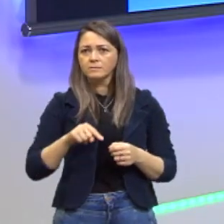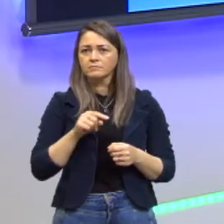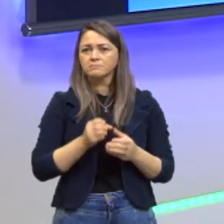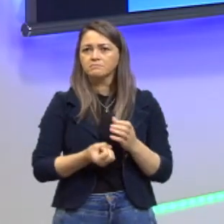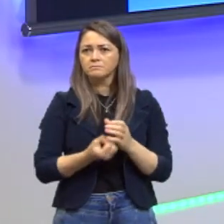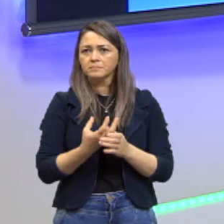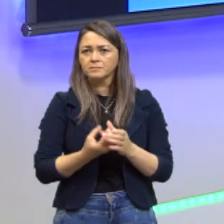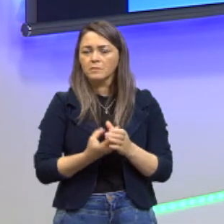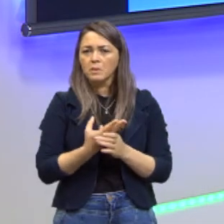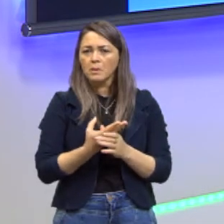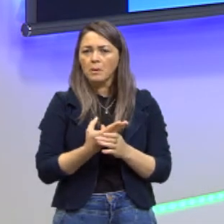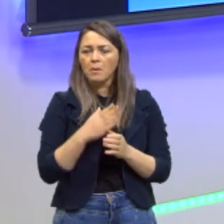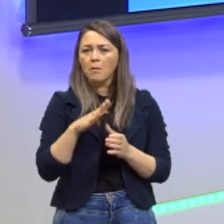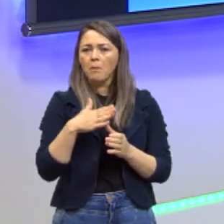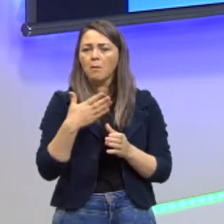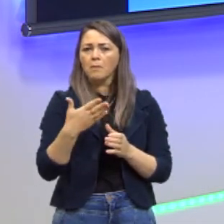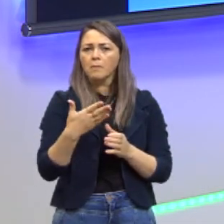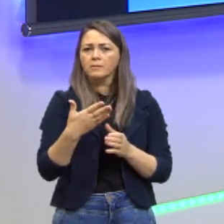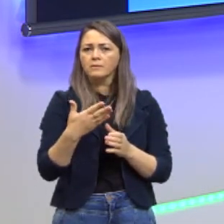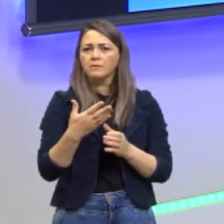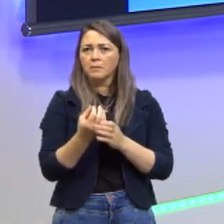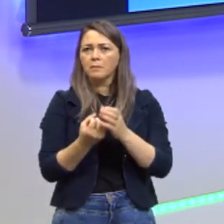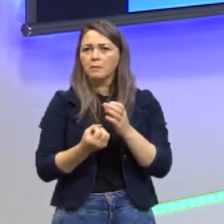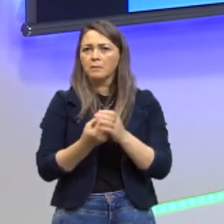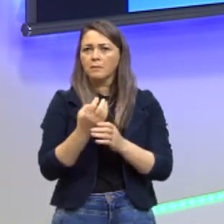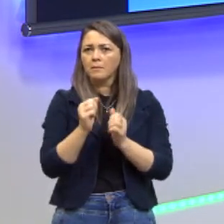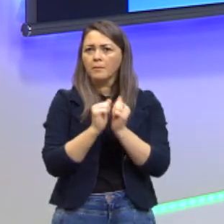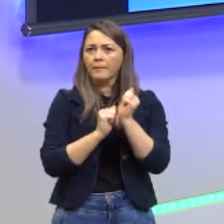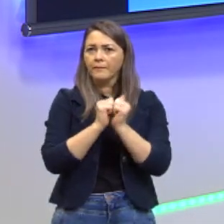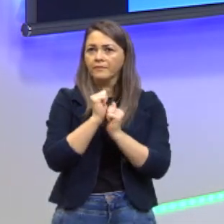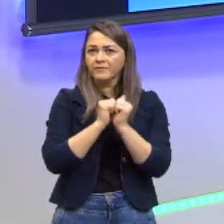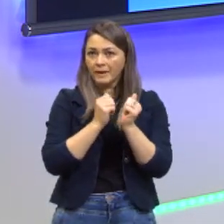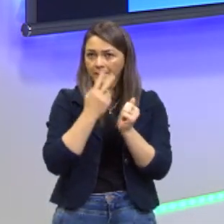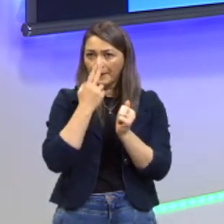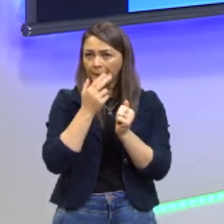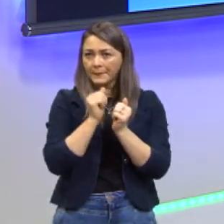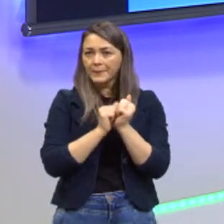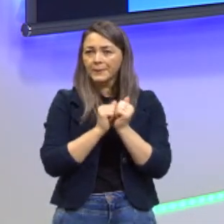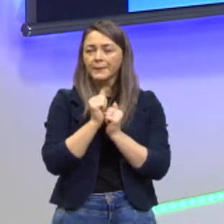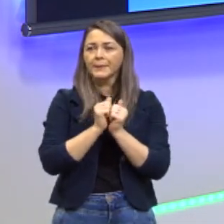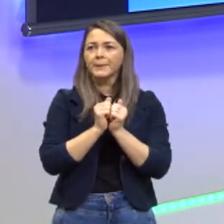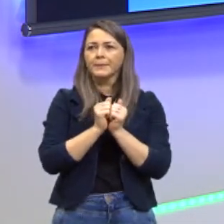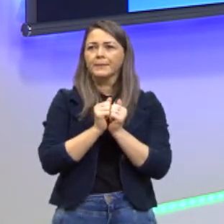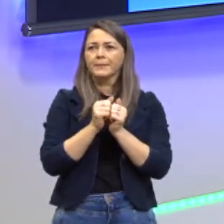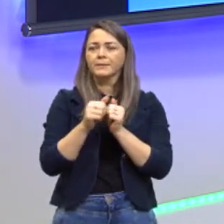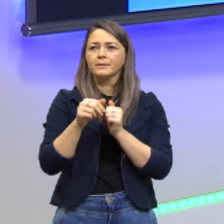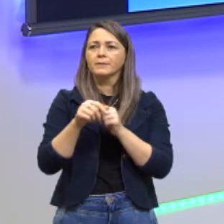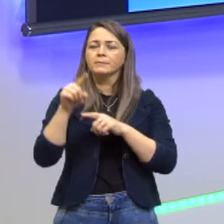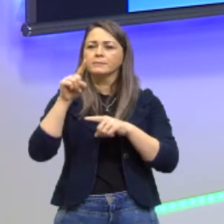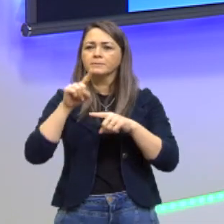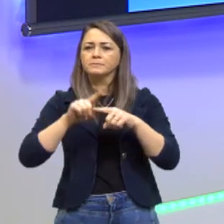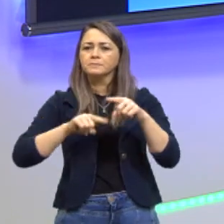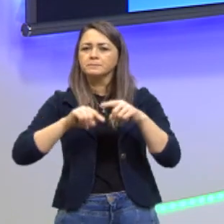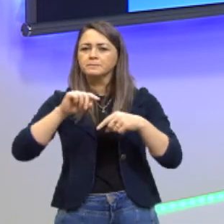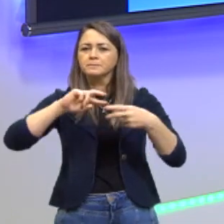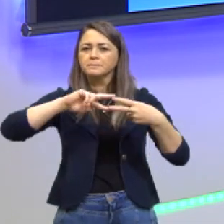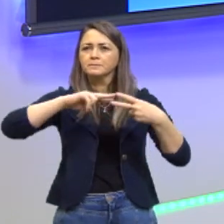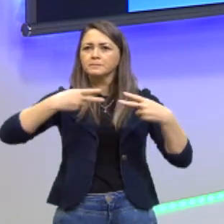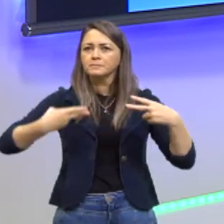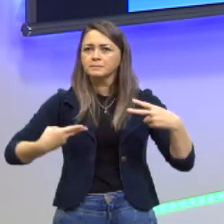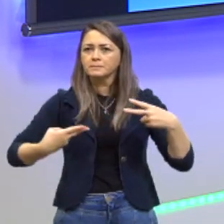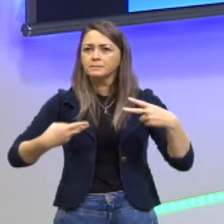É como se fosse uma fábrica, nós dizemos, né? Nós damos ali o nosso material genético para